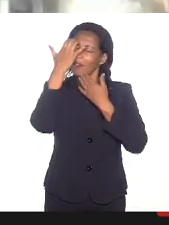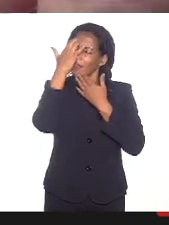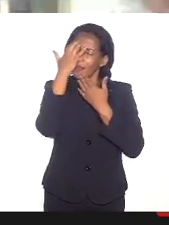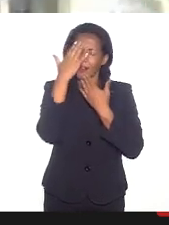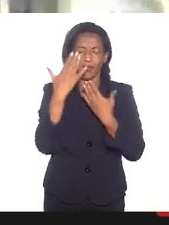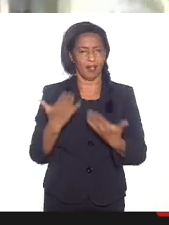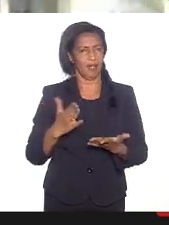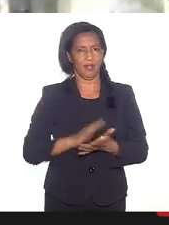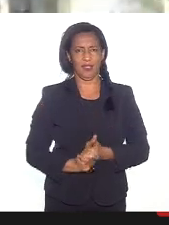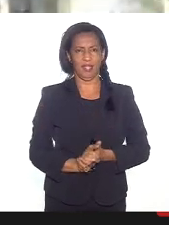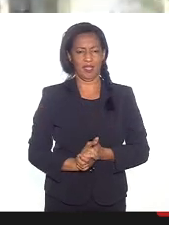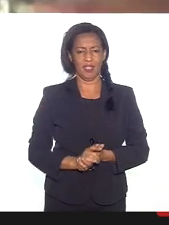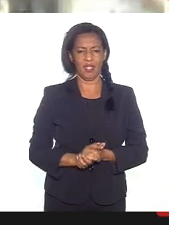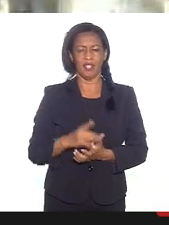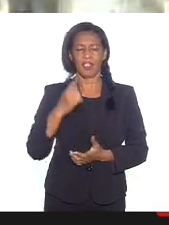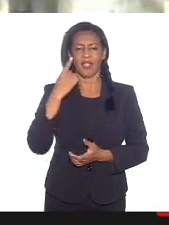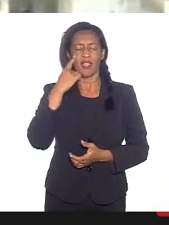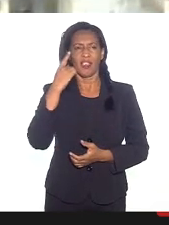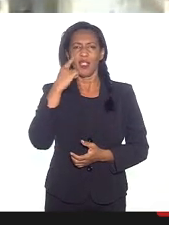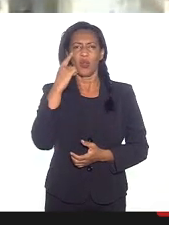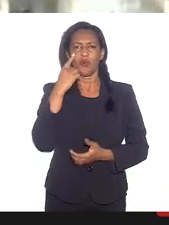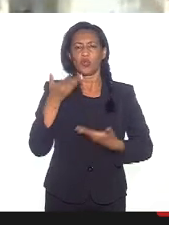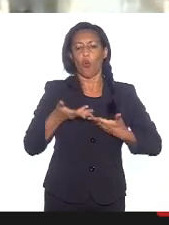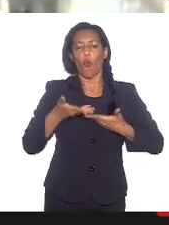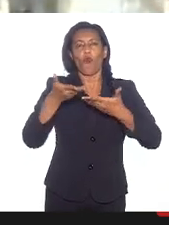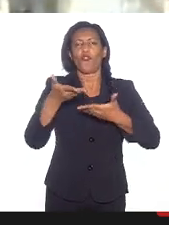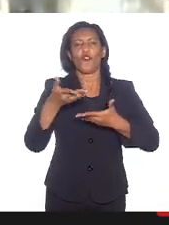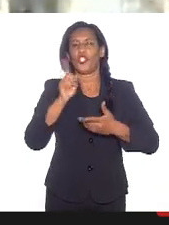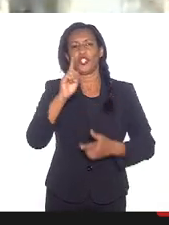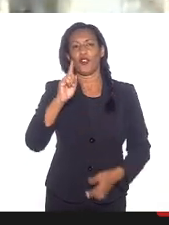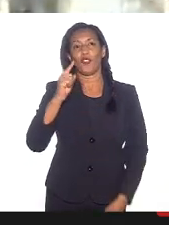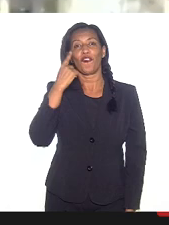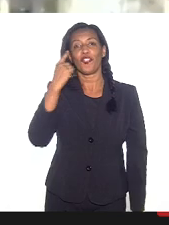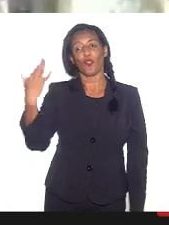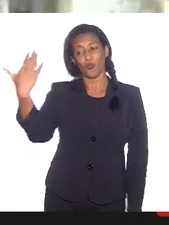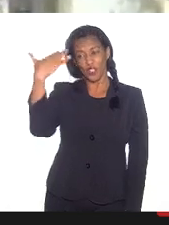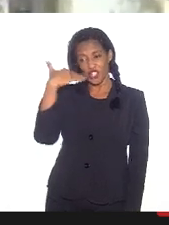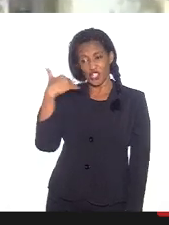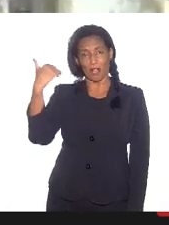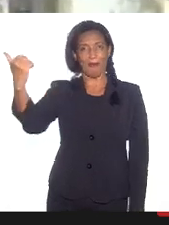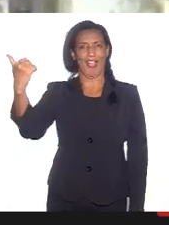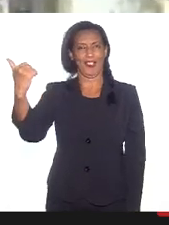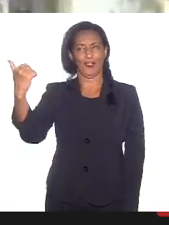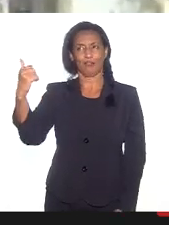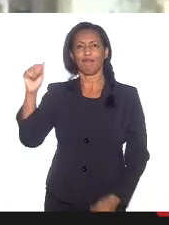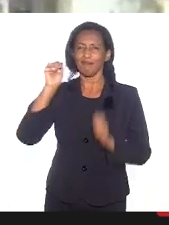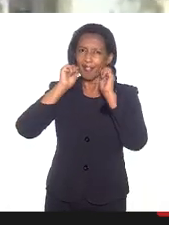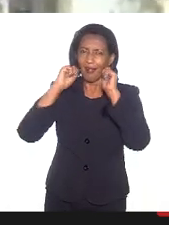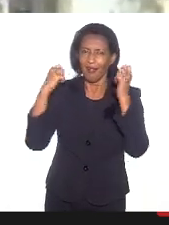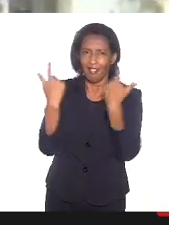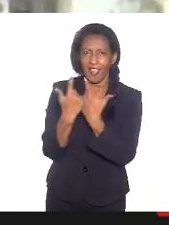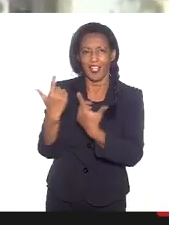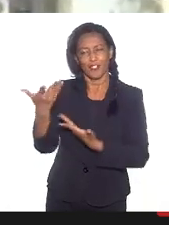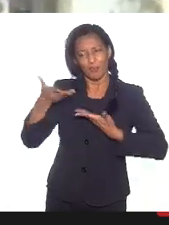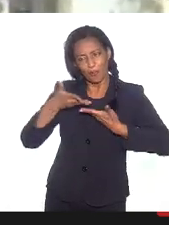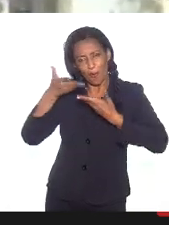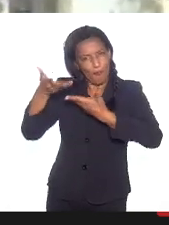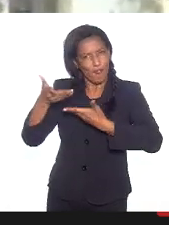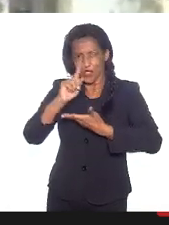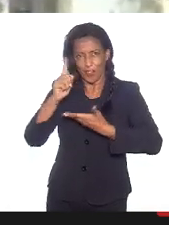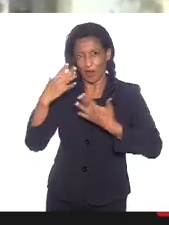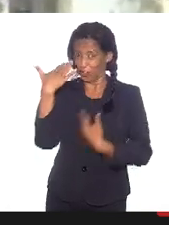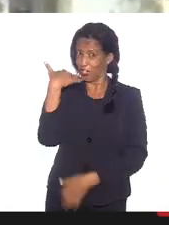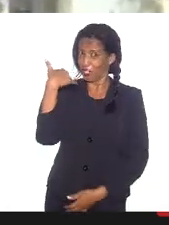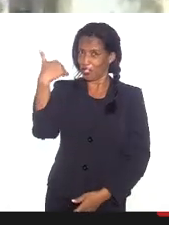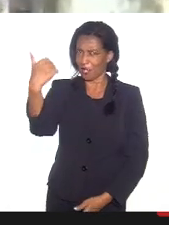Eu não vejo como convite, não estou vendo como chamado, né? Esse chamado aqui de vocês aqui da LERJ, porque espero